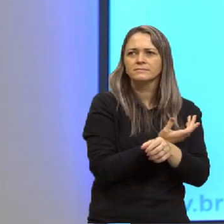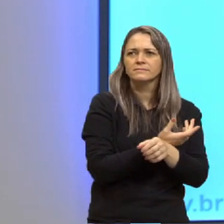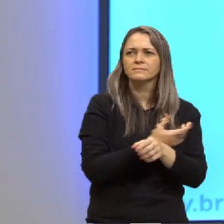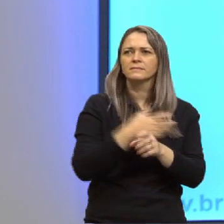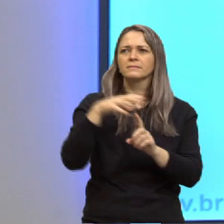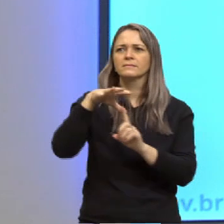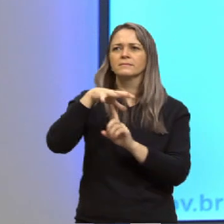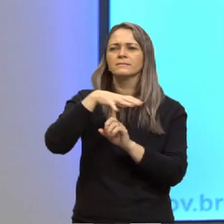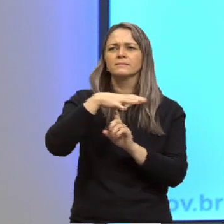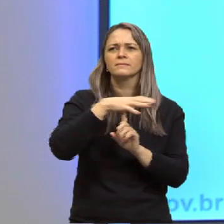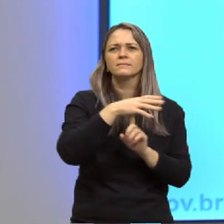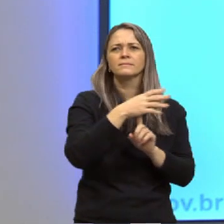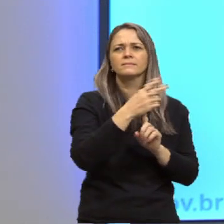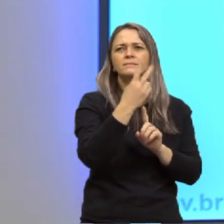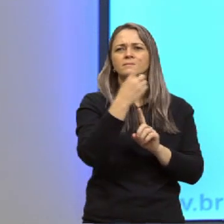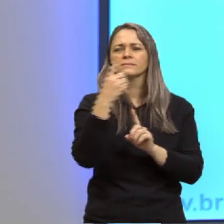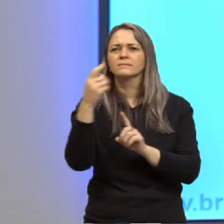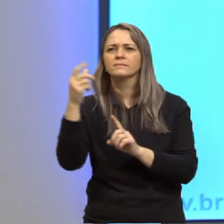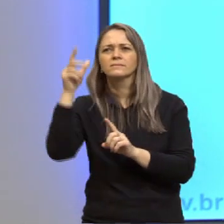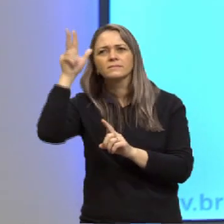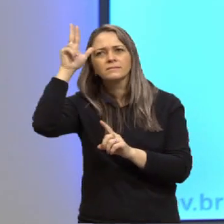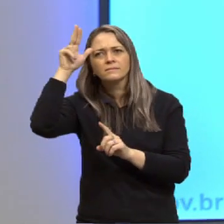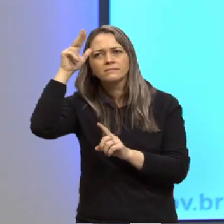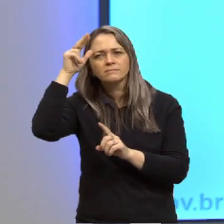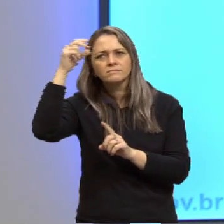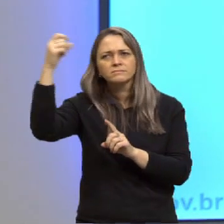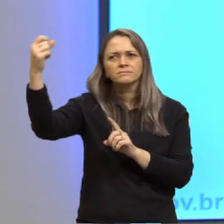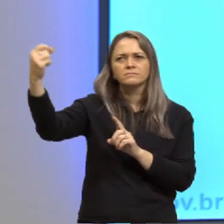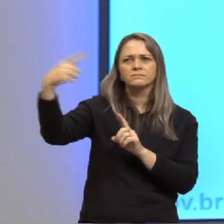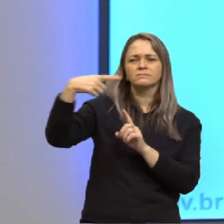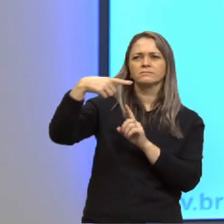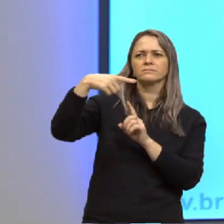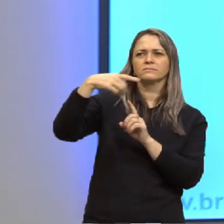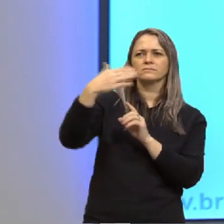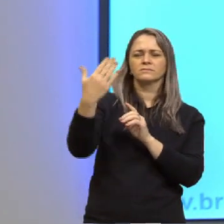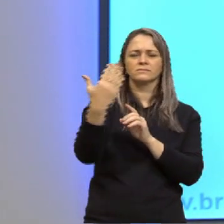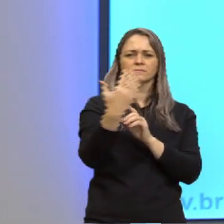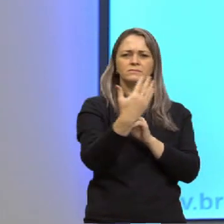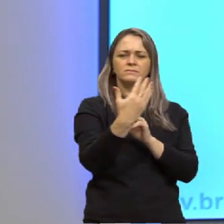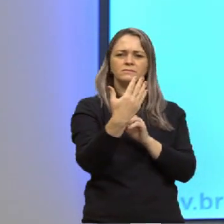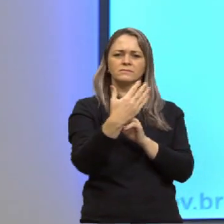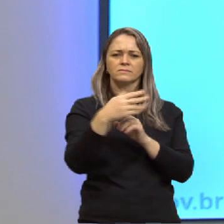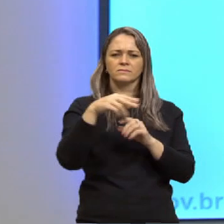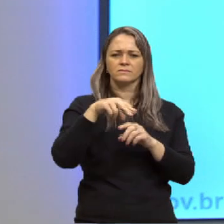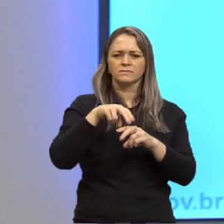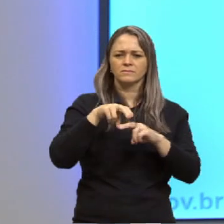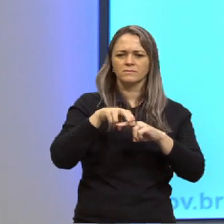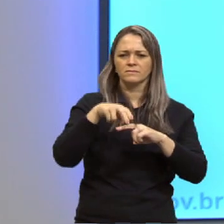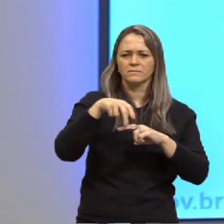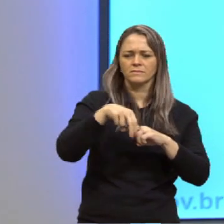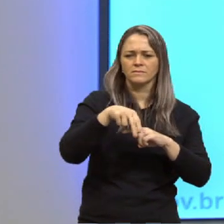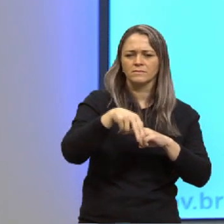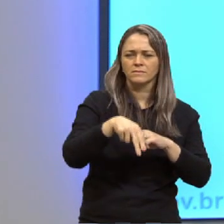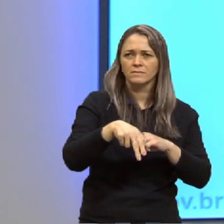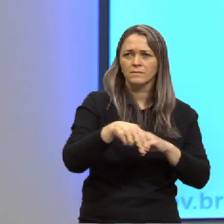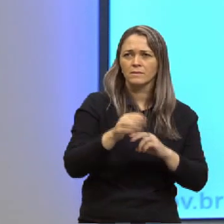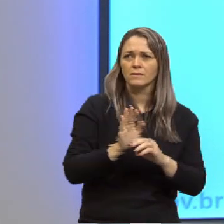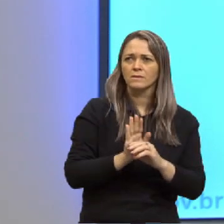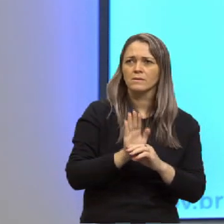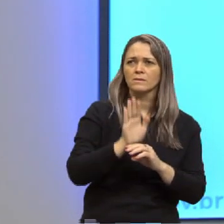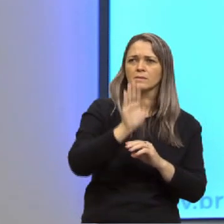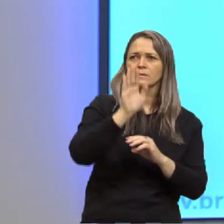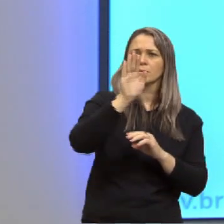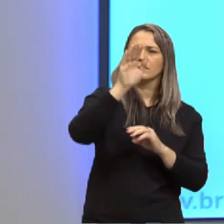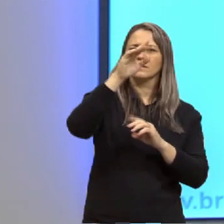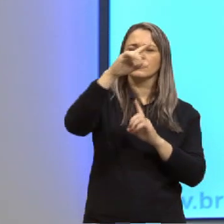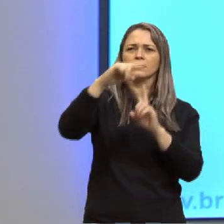abril. O sol bate na frente nos degraus cinzentos da escadaria que sobe a encosta do morro até a igreja da